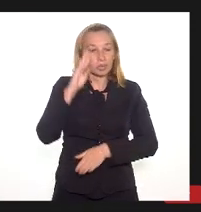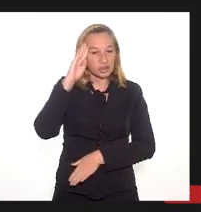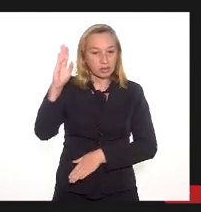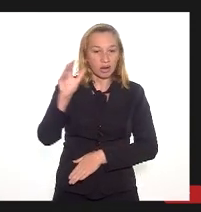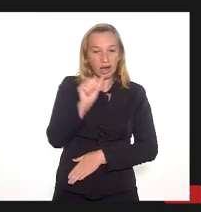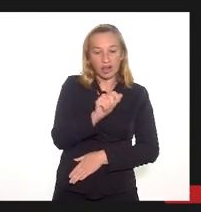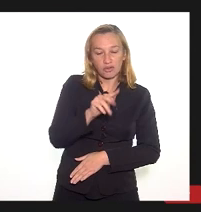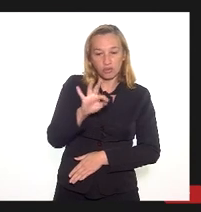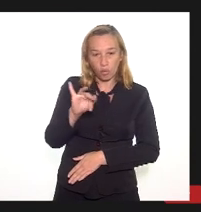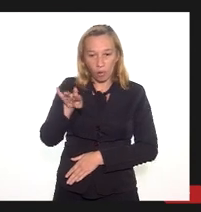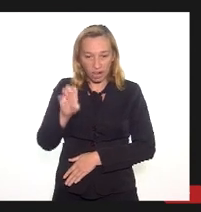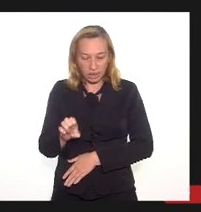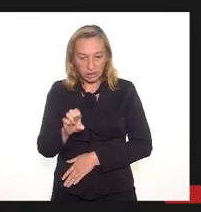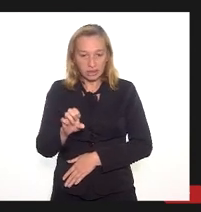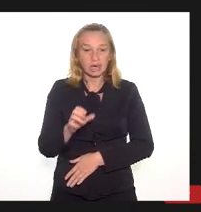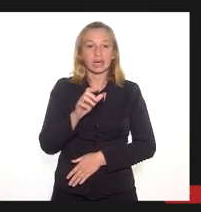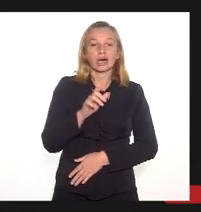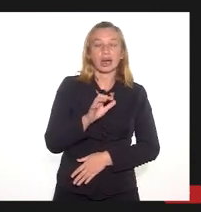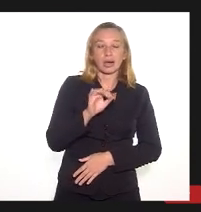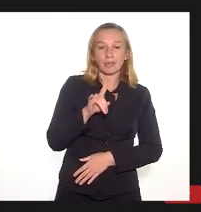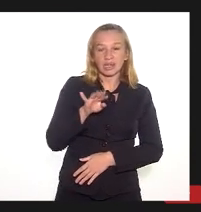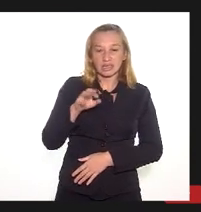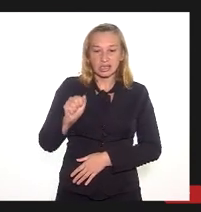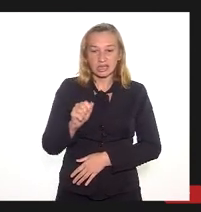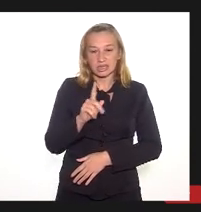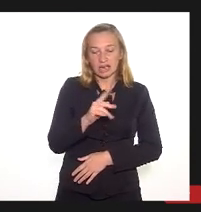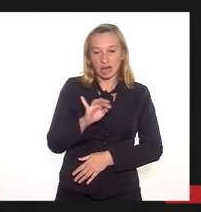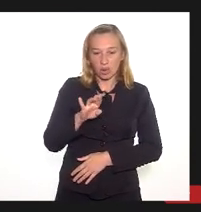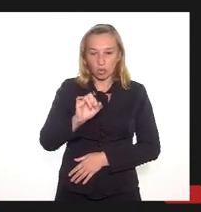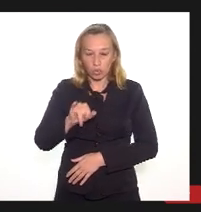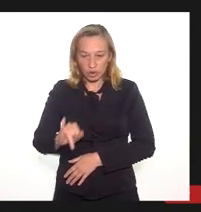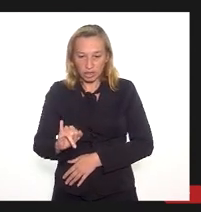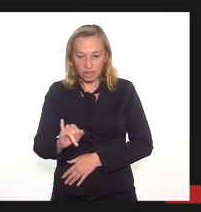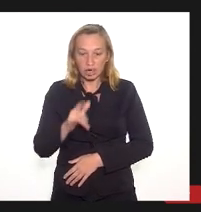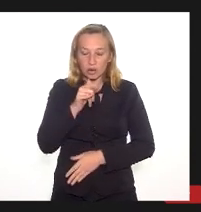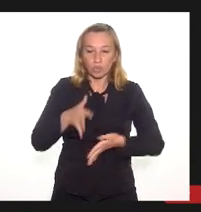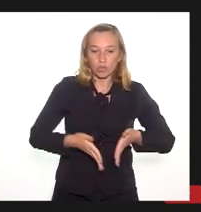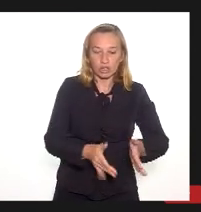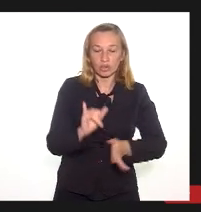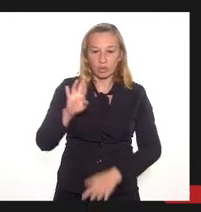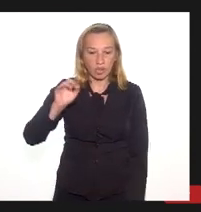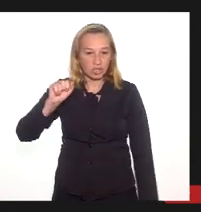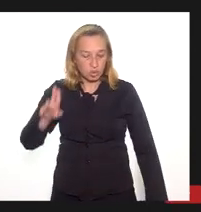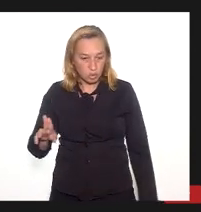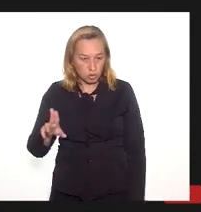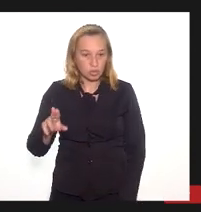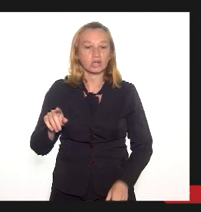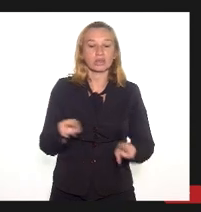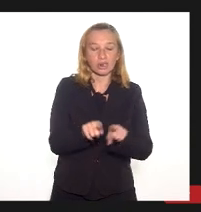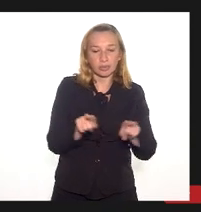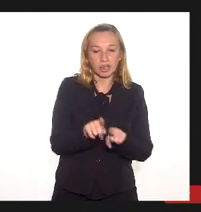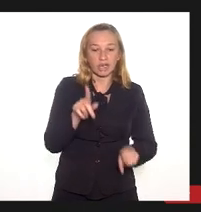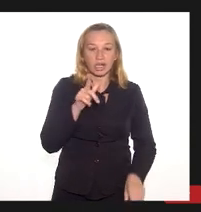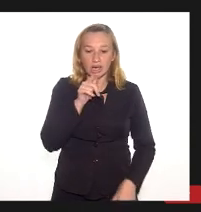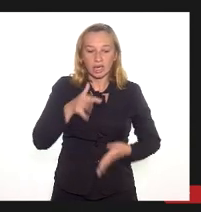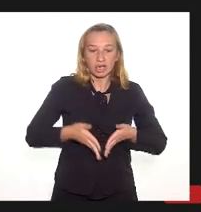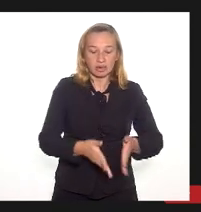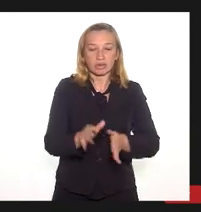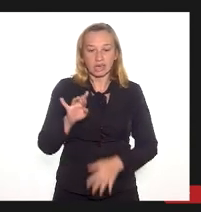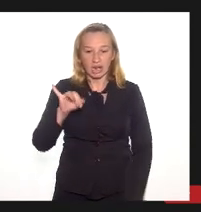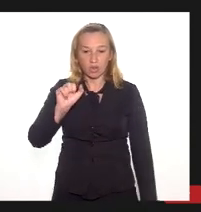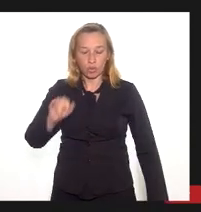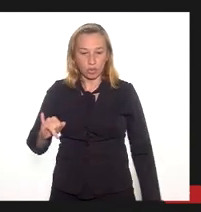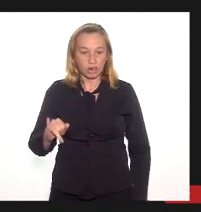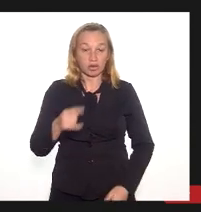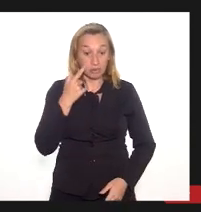No caso, a bacia do Iguaçu Sarapuí, tendo como rios principais o Iguaçu e o Sarapuí. Pode passar.